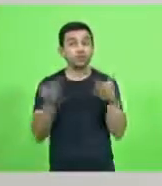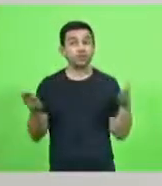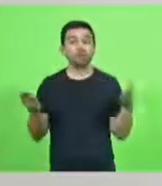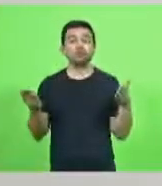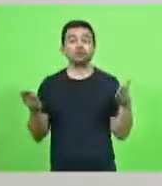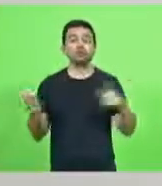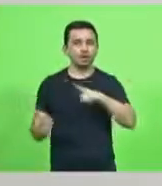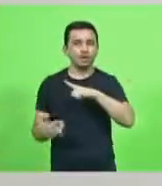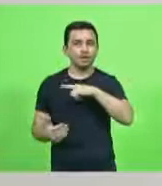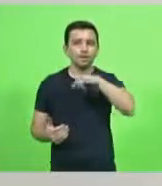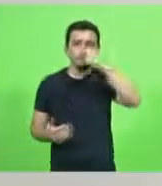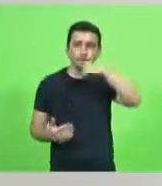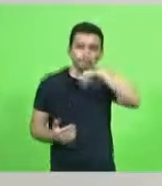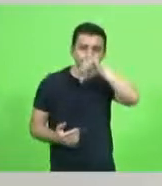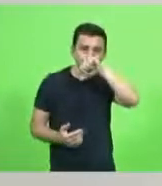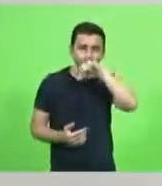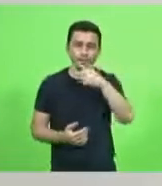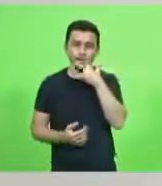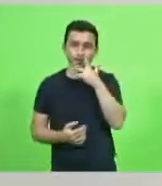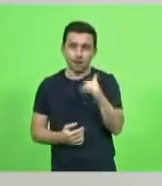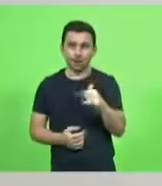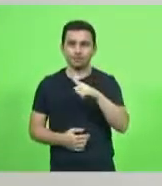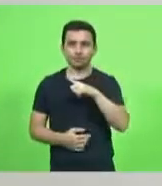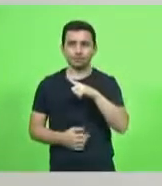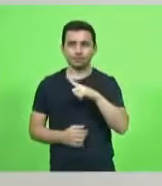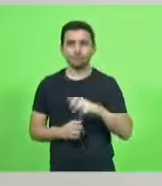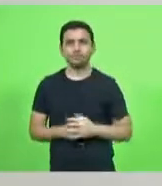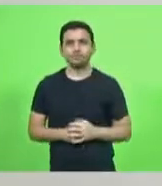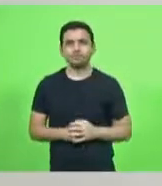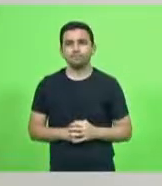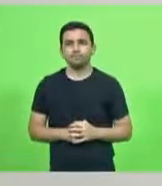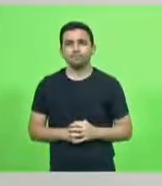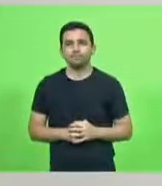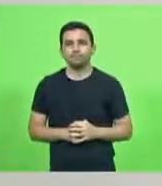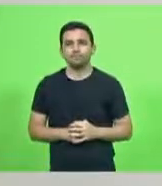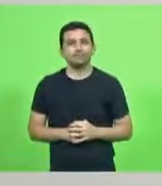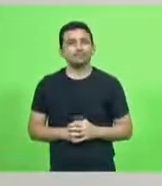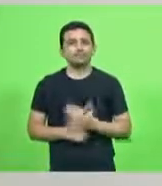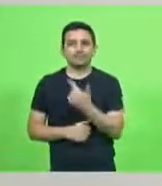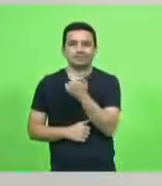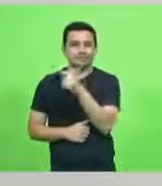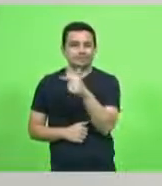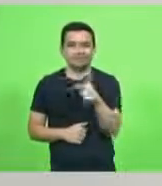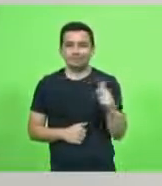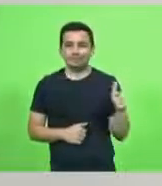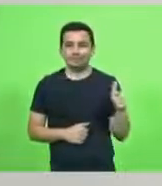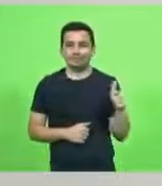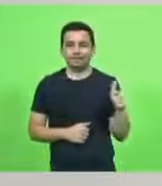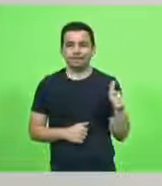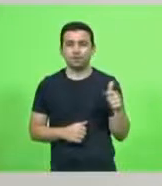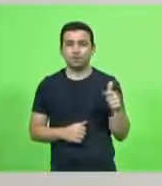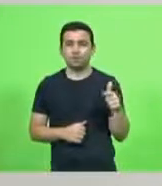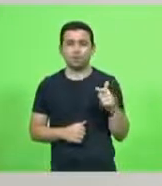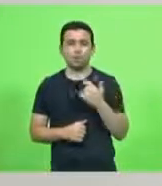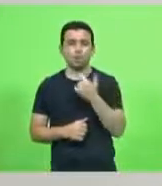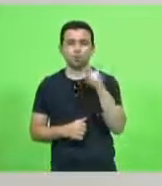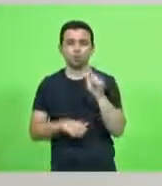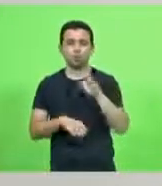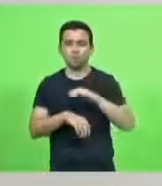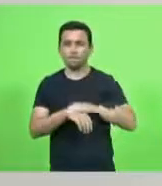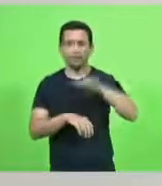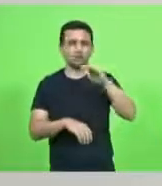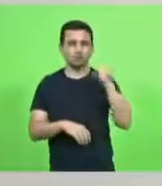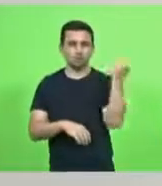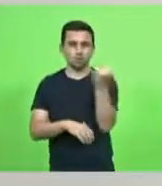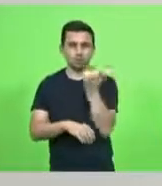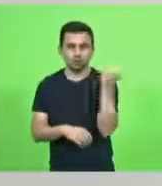mãe e pai não existe outra coisa mais importante